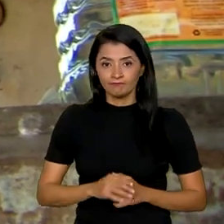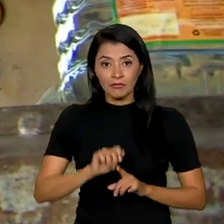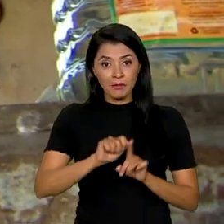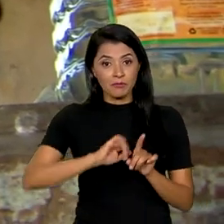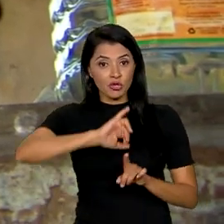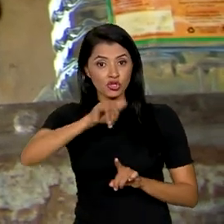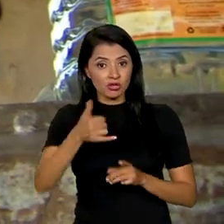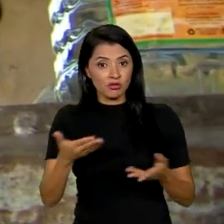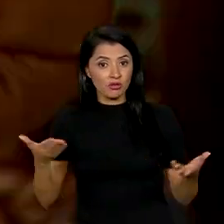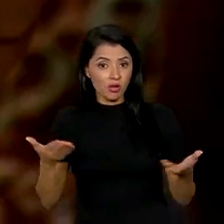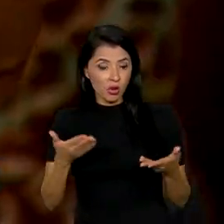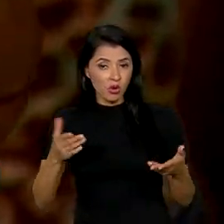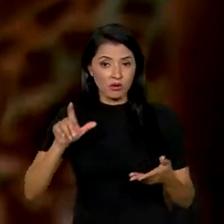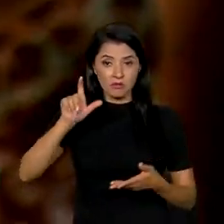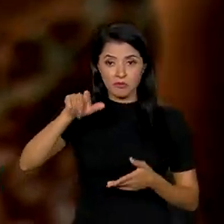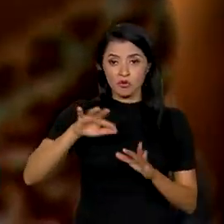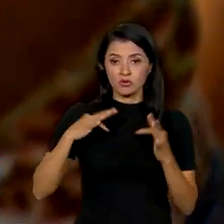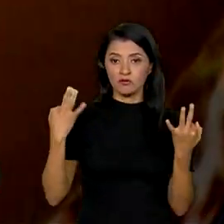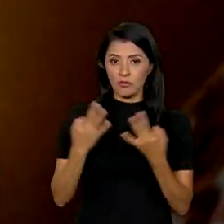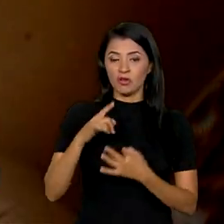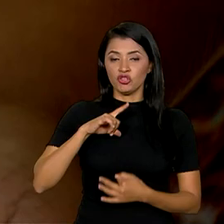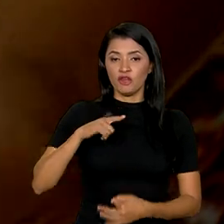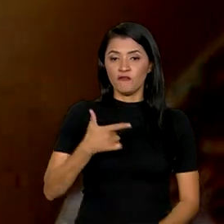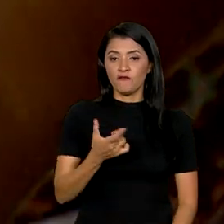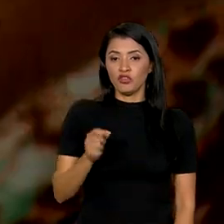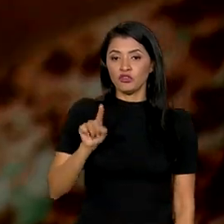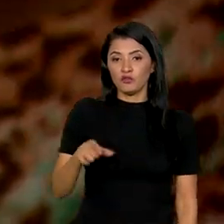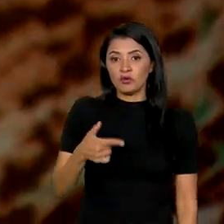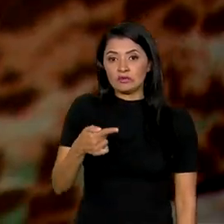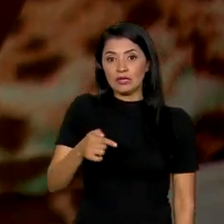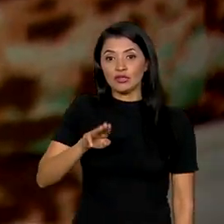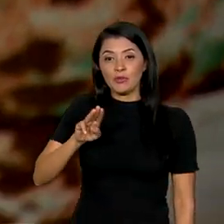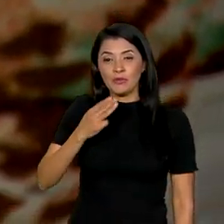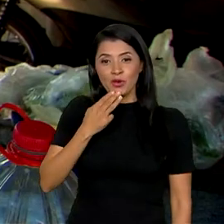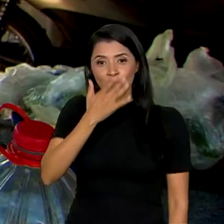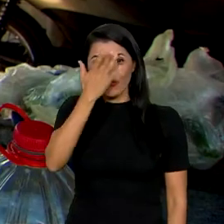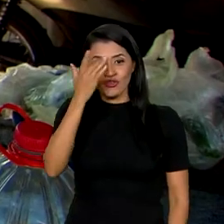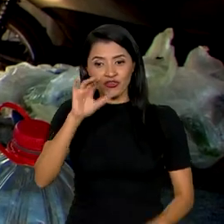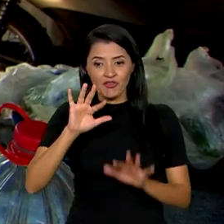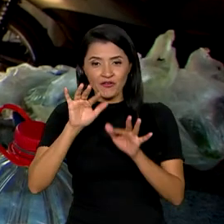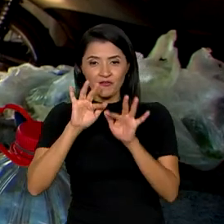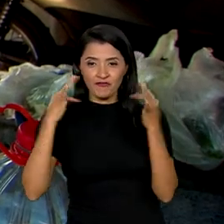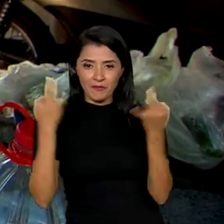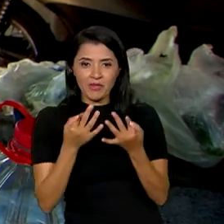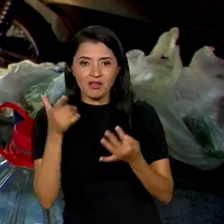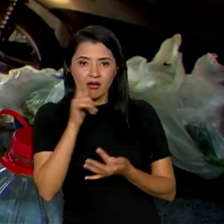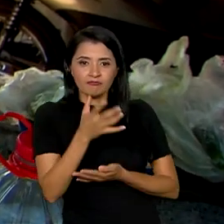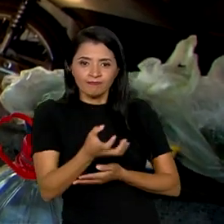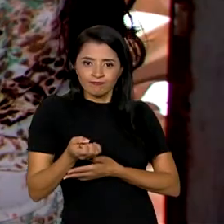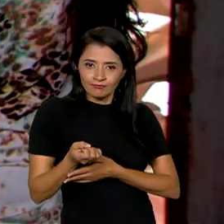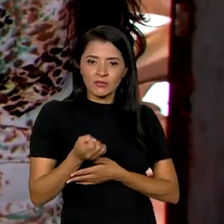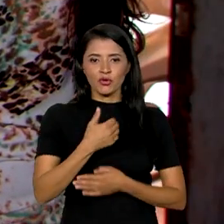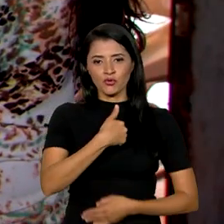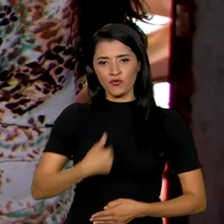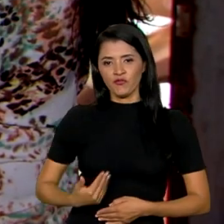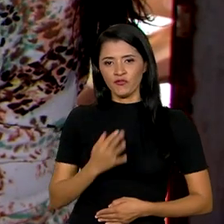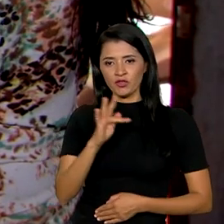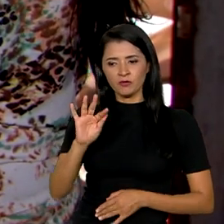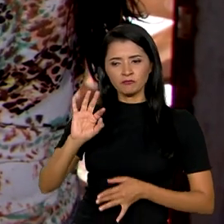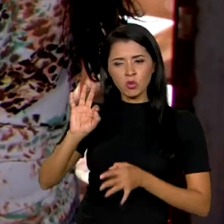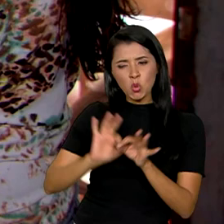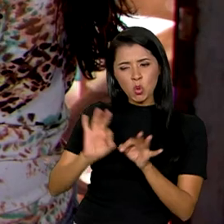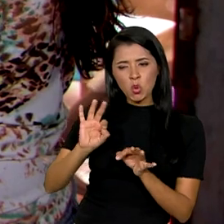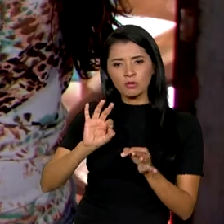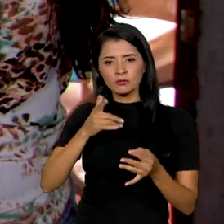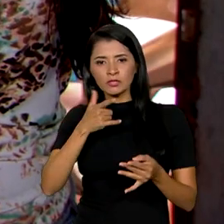ano, o Bolsa Família tinha 20,7 milhões de famílias beneficiadas. O governo federal ajustou as